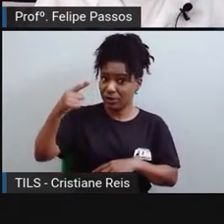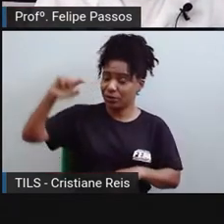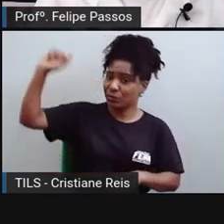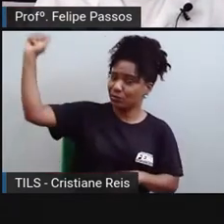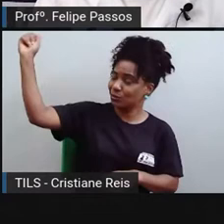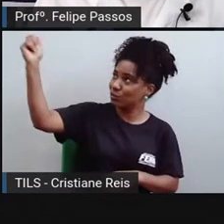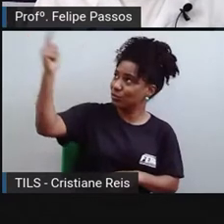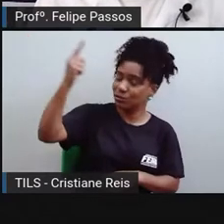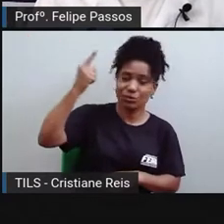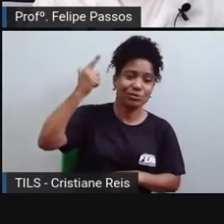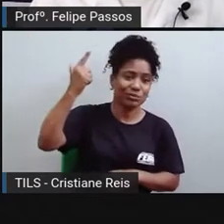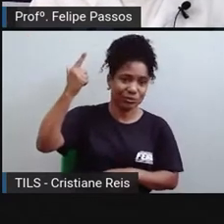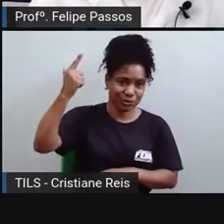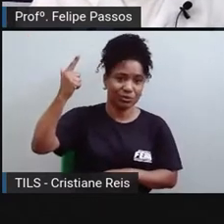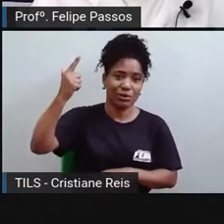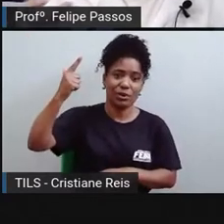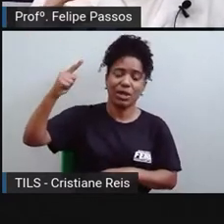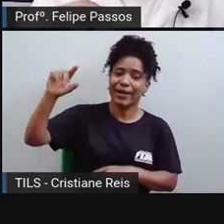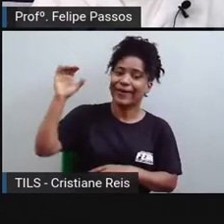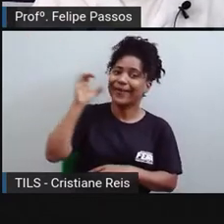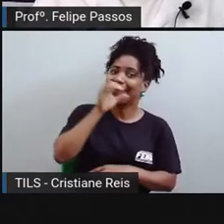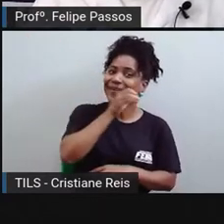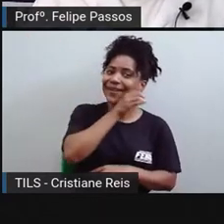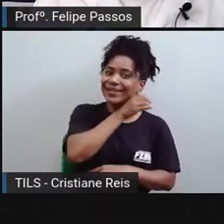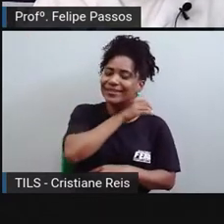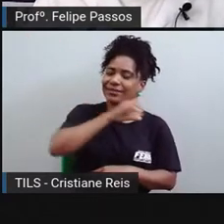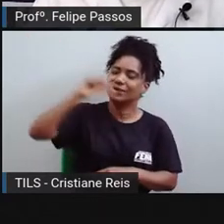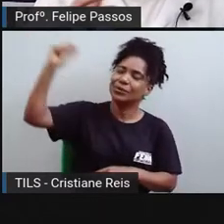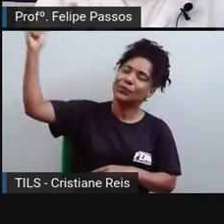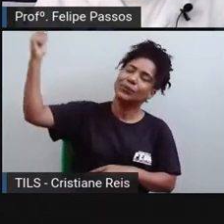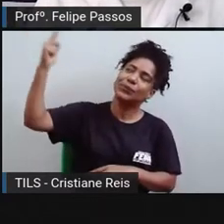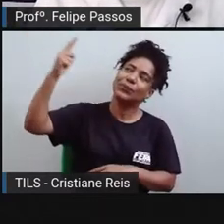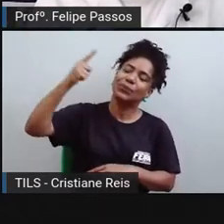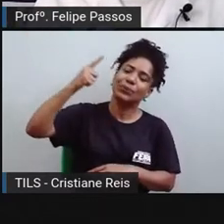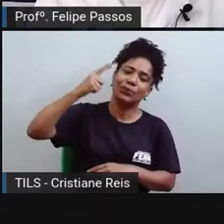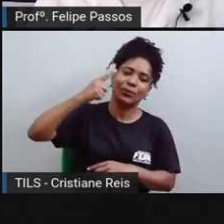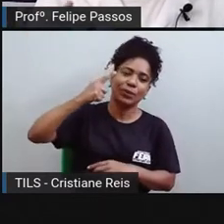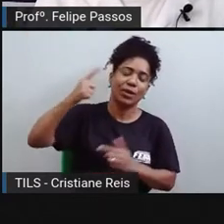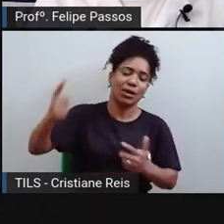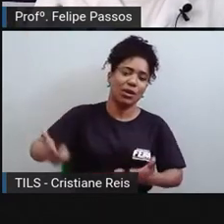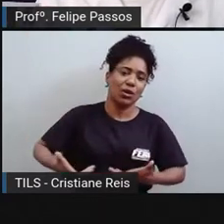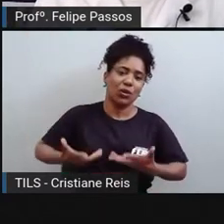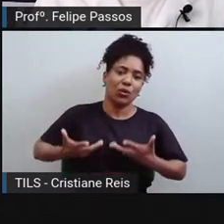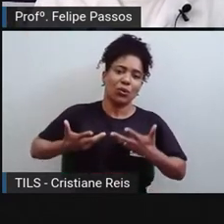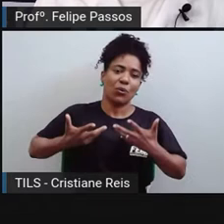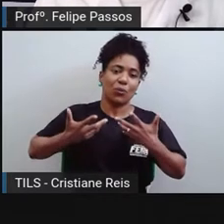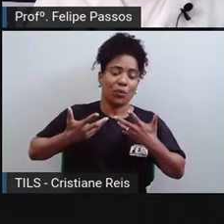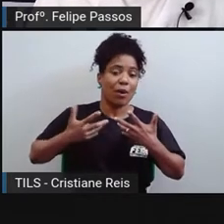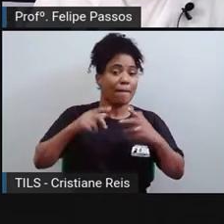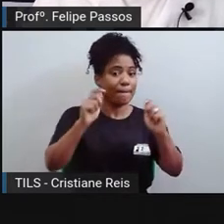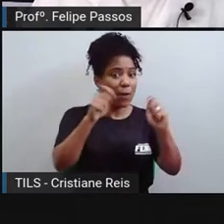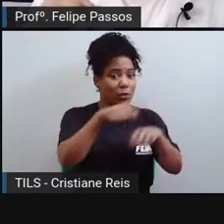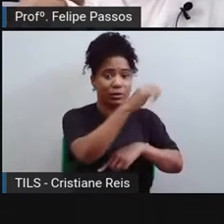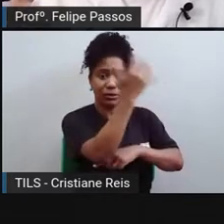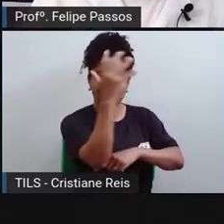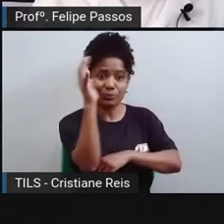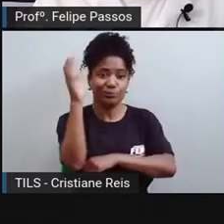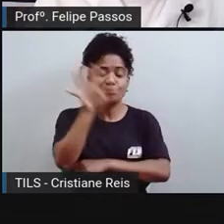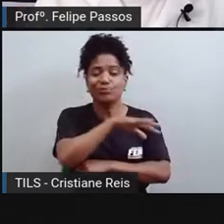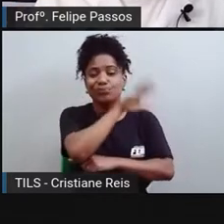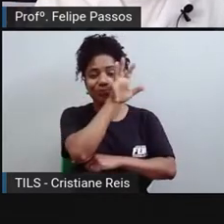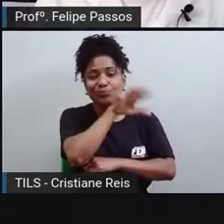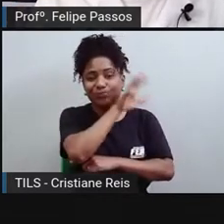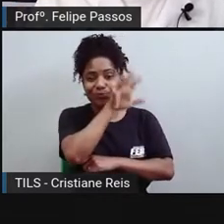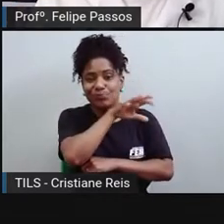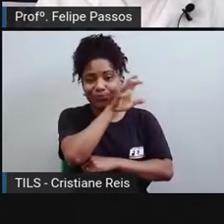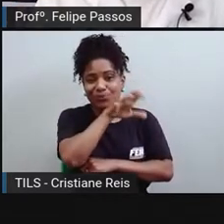energia luminosa e térmica. E os seres vivos, os vegetais, plantas e algas, transformam essa